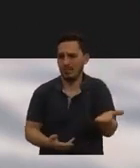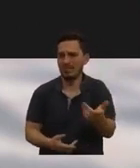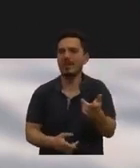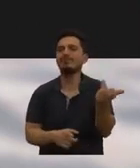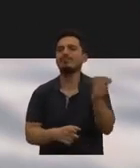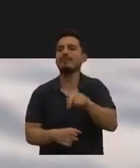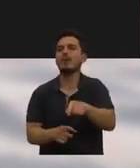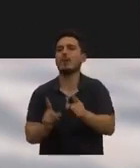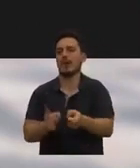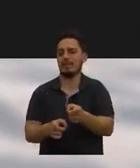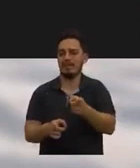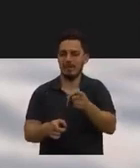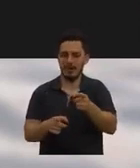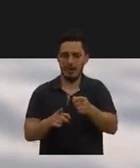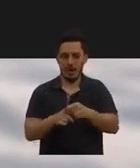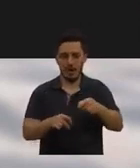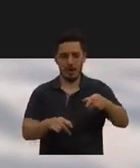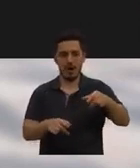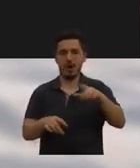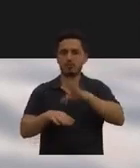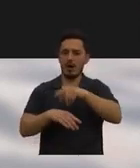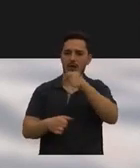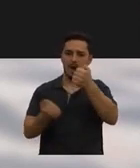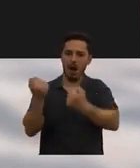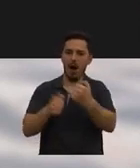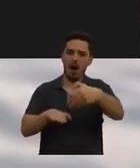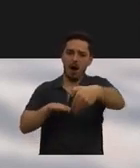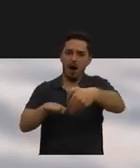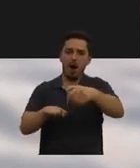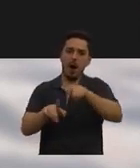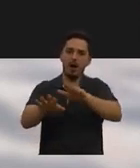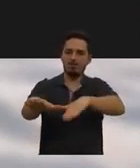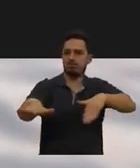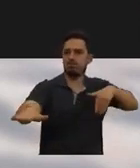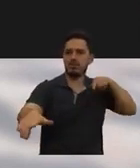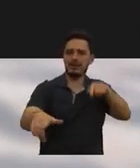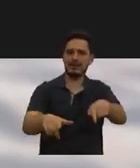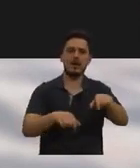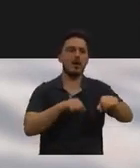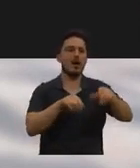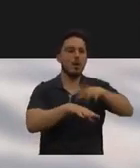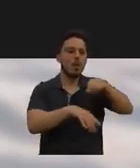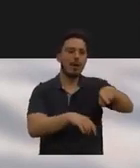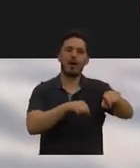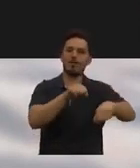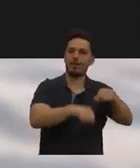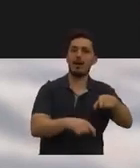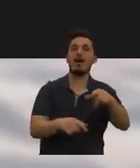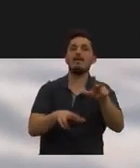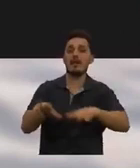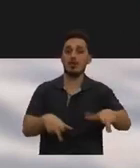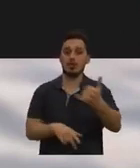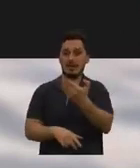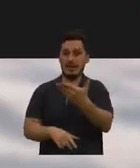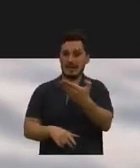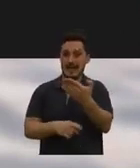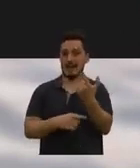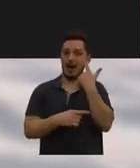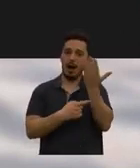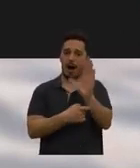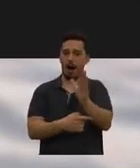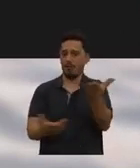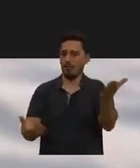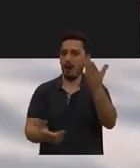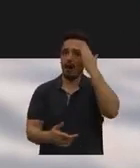o mito da ciclovia ser a causa do trânsito automóvel. Este vídeo é de 2017 e ilustra, deslogamos sem